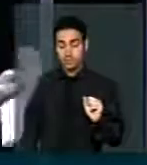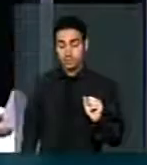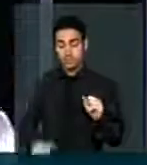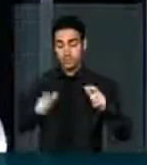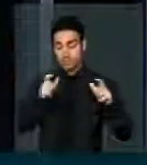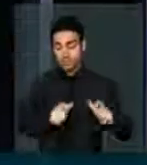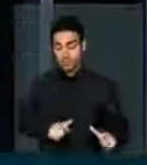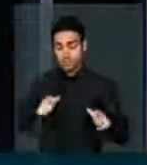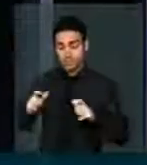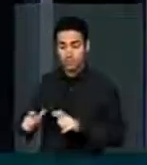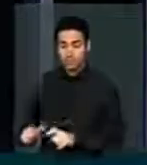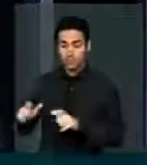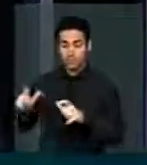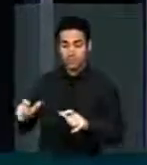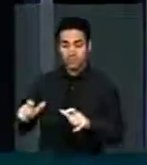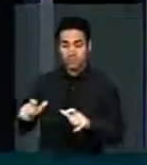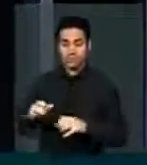que já podem... Muito obrigado, nobre deputado.